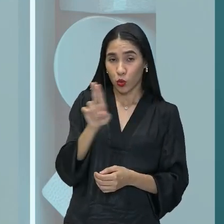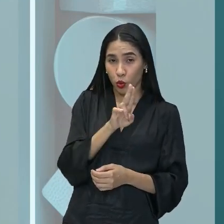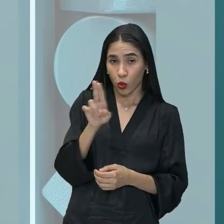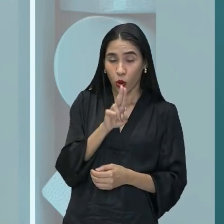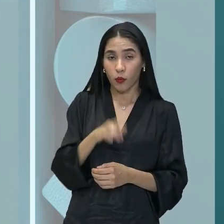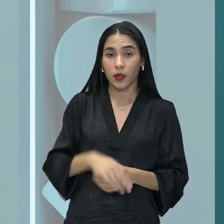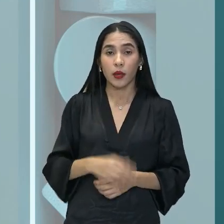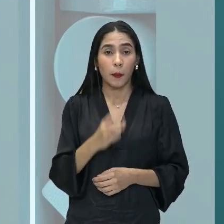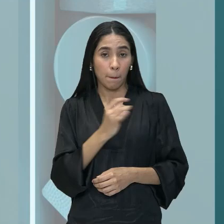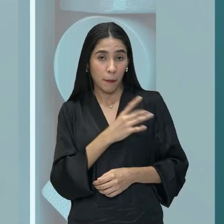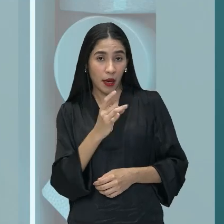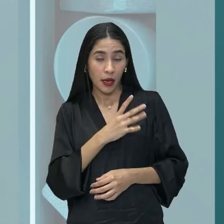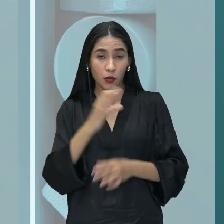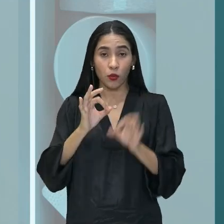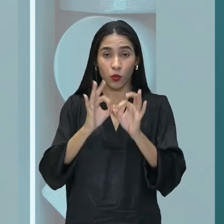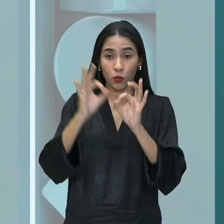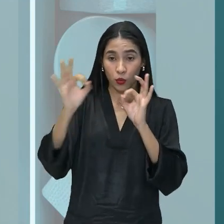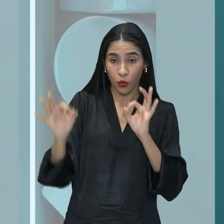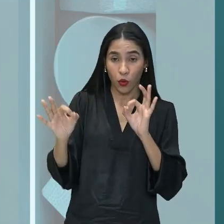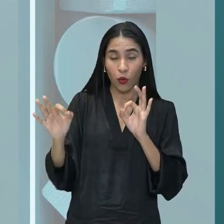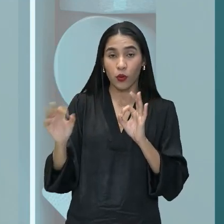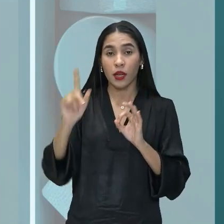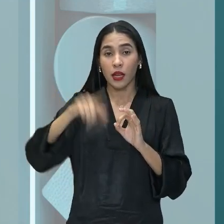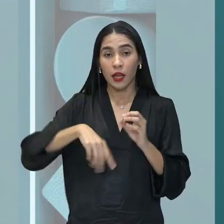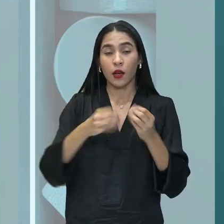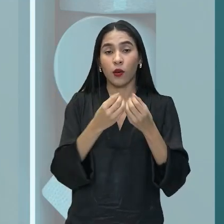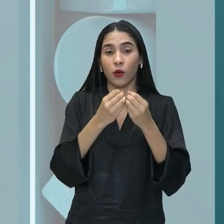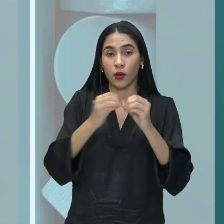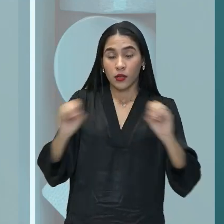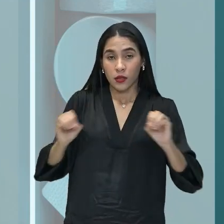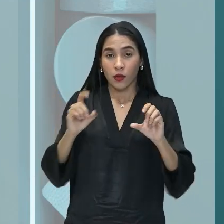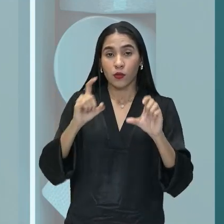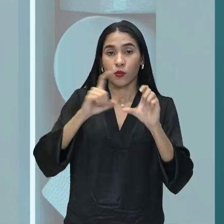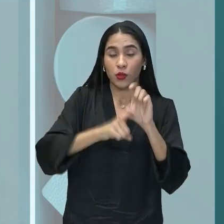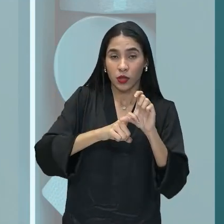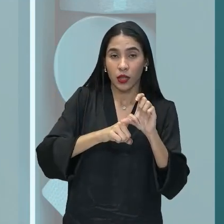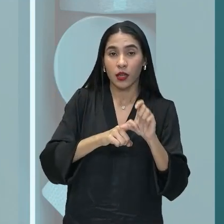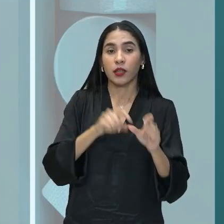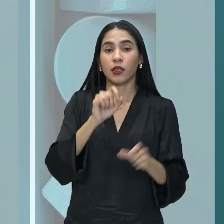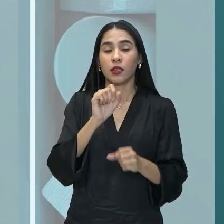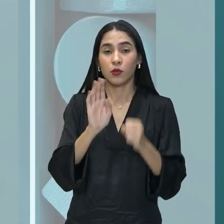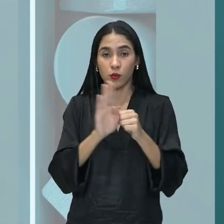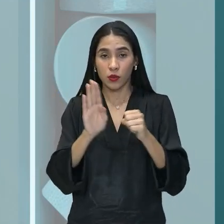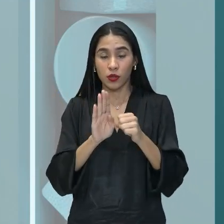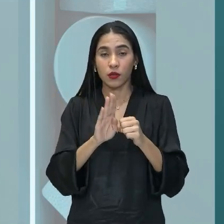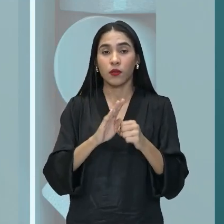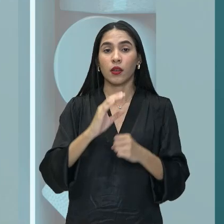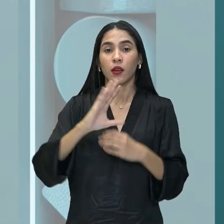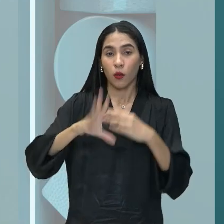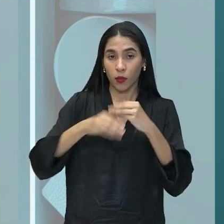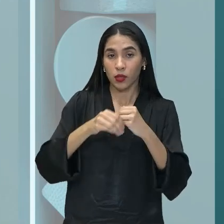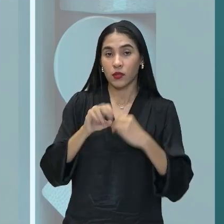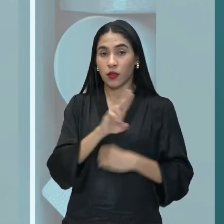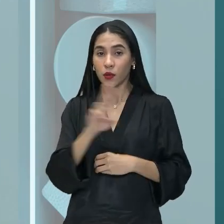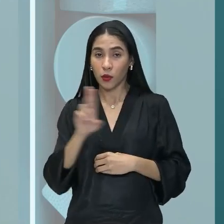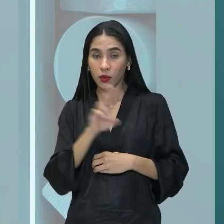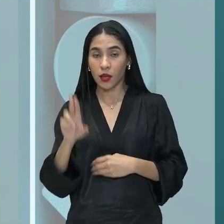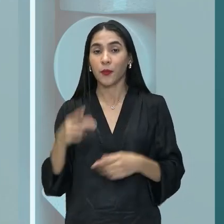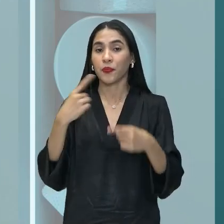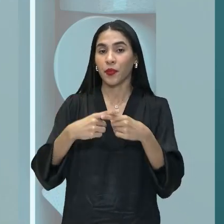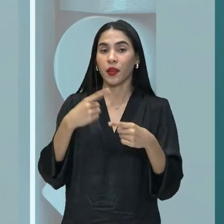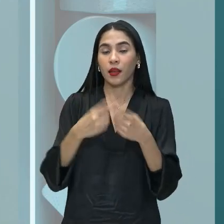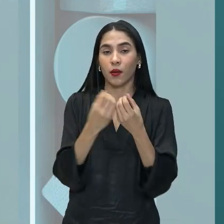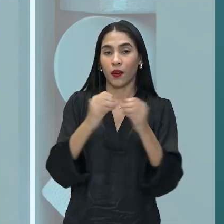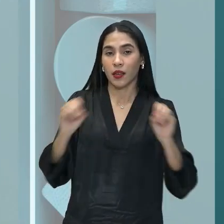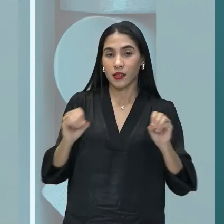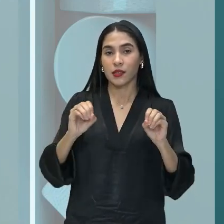longe, você vai ter uma oração subordinada substantiva, completiva nominal. Por quê? Porque a oração